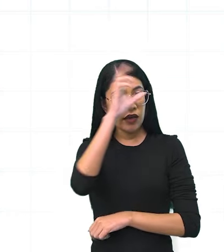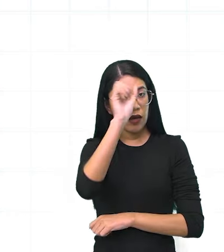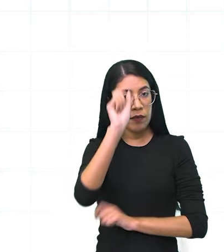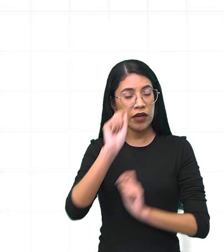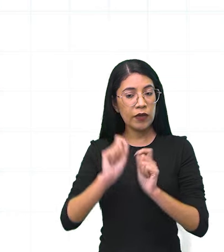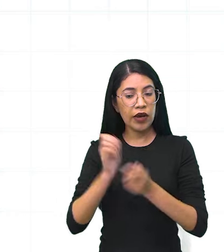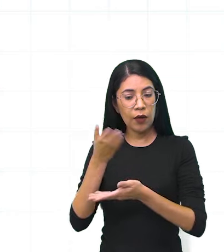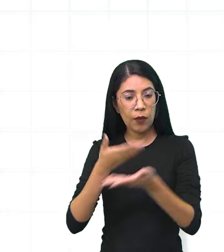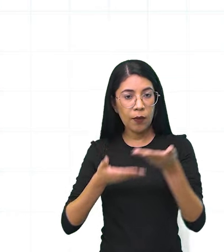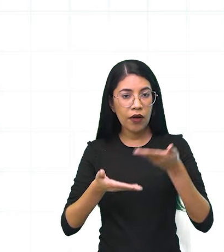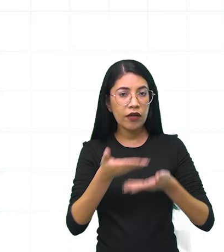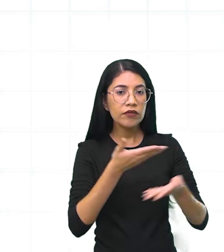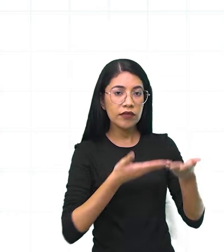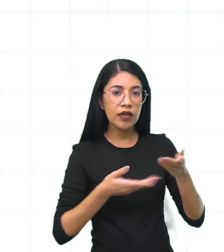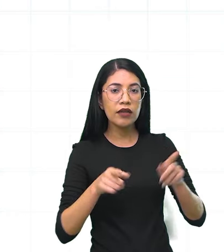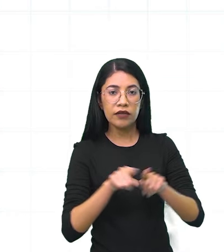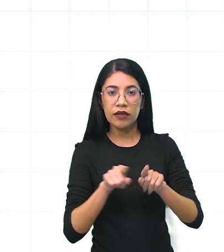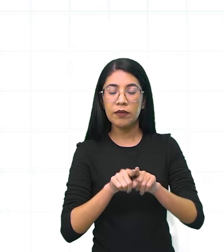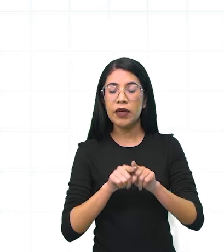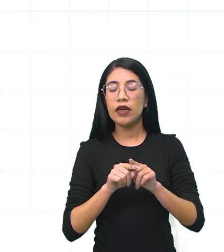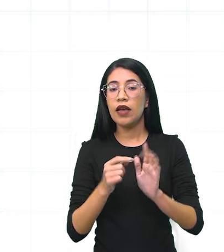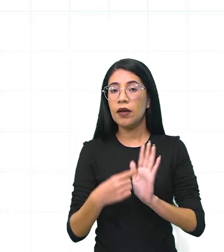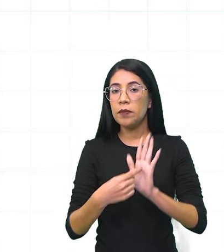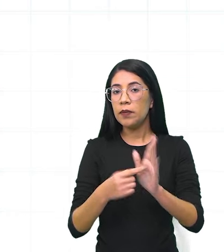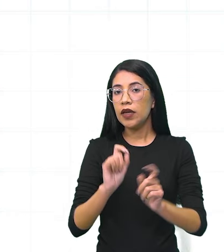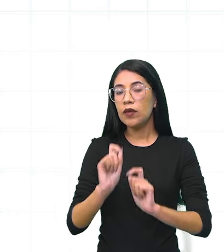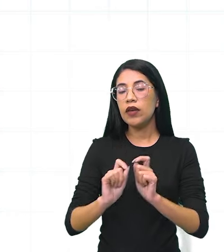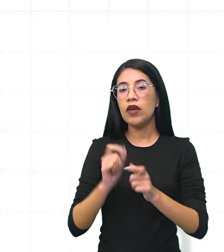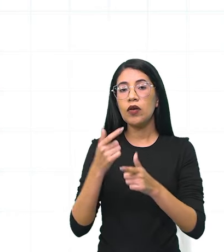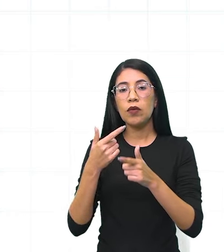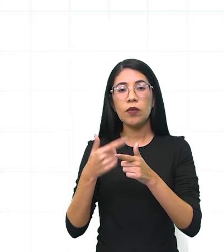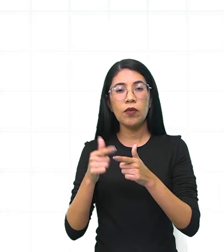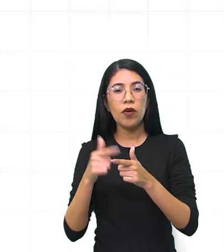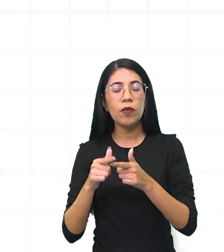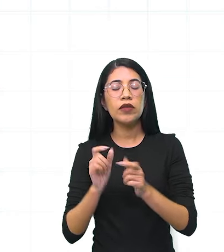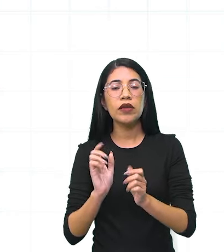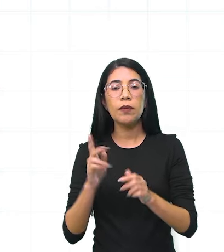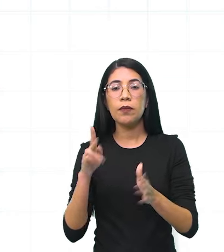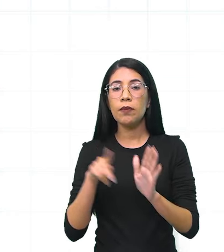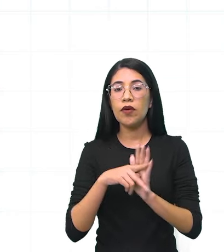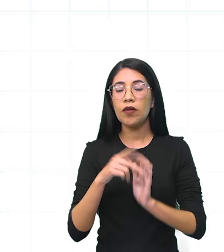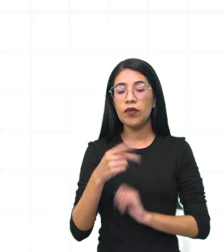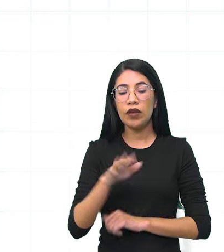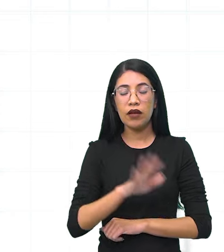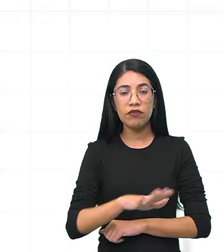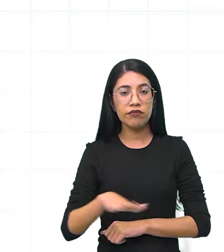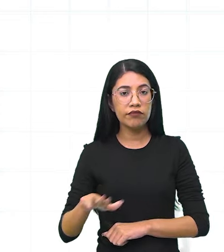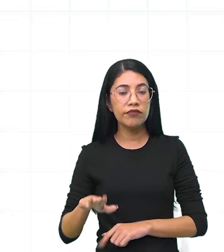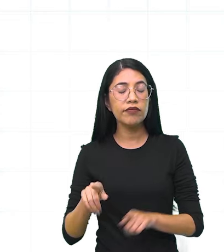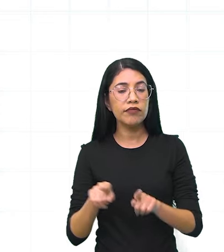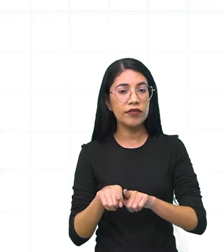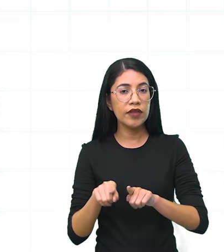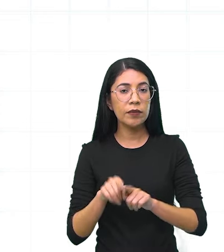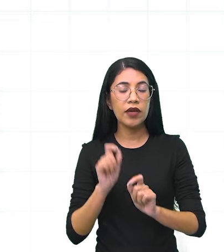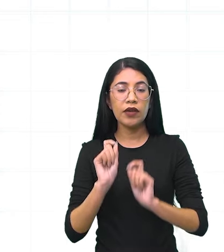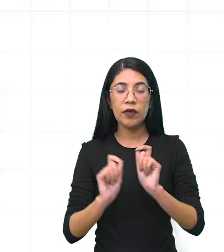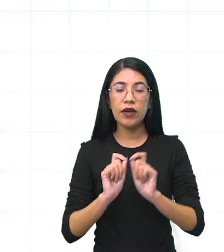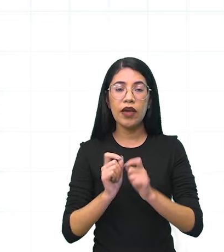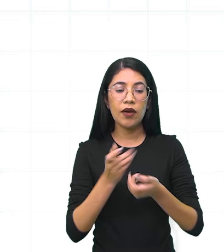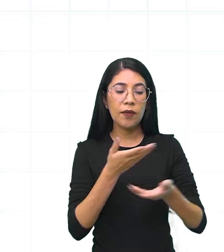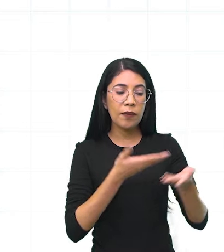compartilhar, trazem situações que são pertinentes à infância, que é o